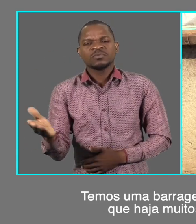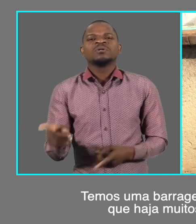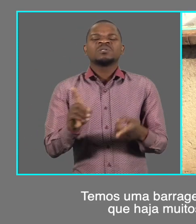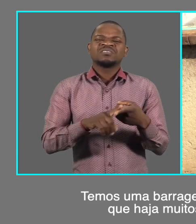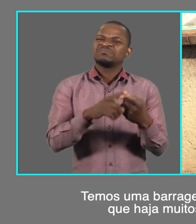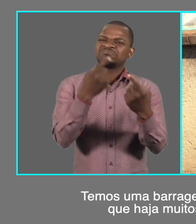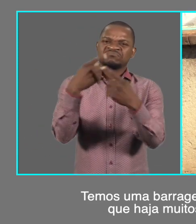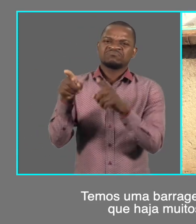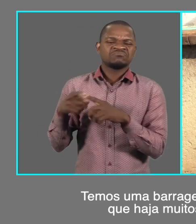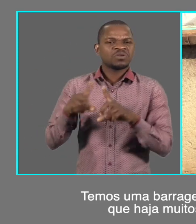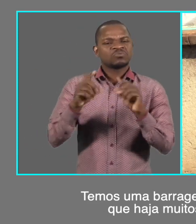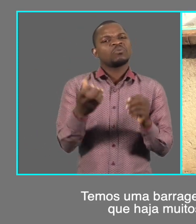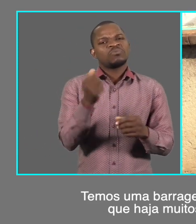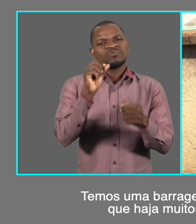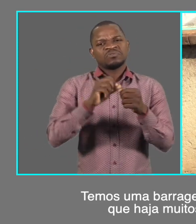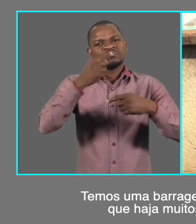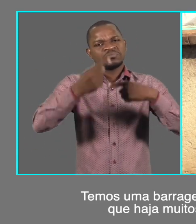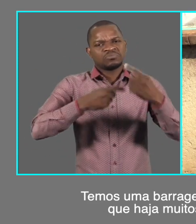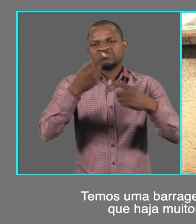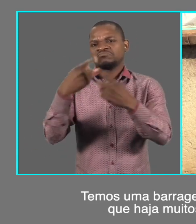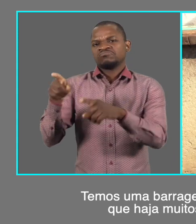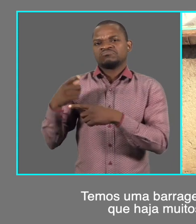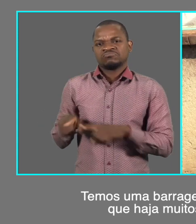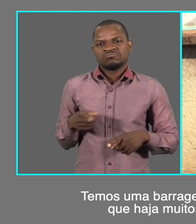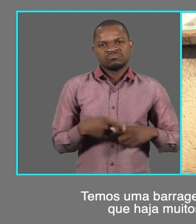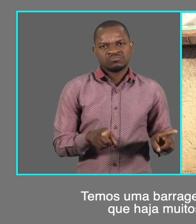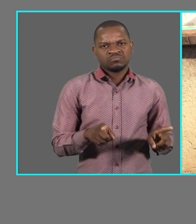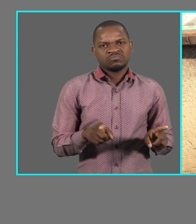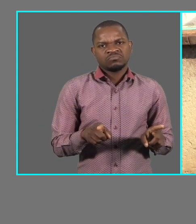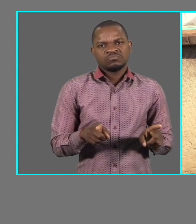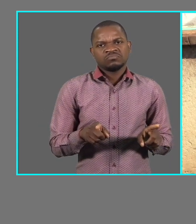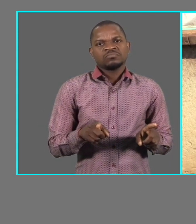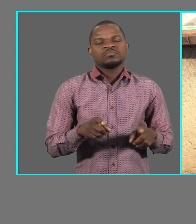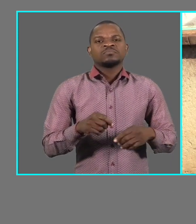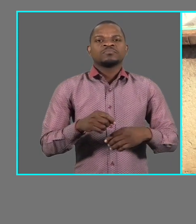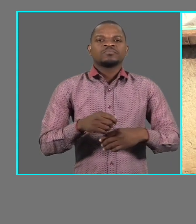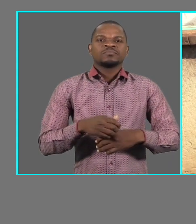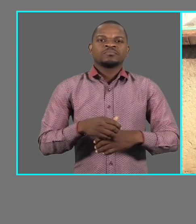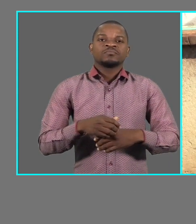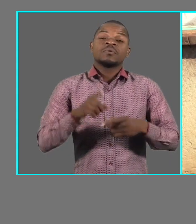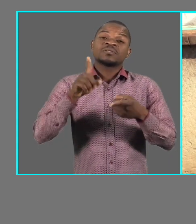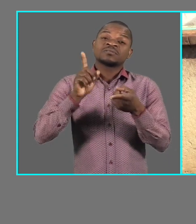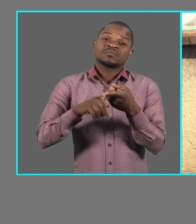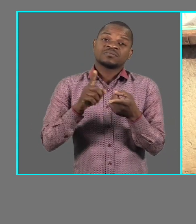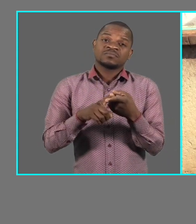temos tanta coisa e acredito que haja muitos projetos para esta localidade. o